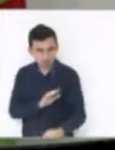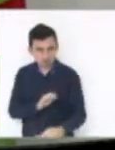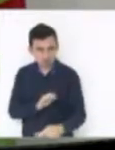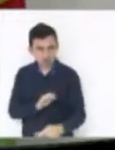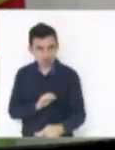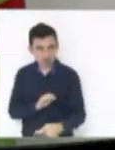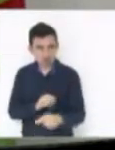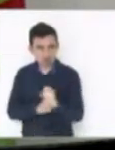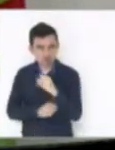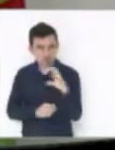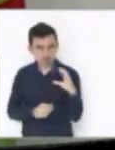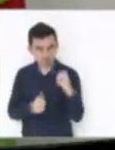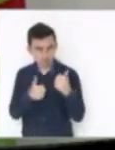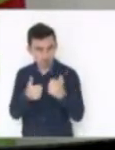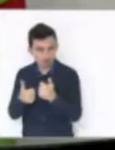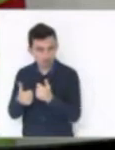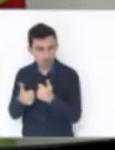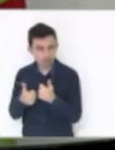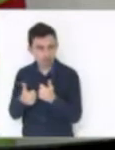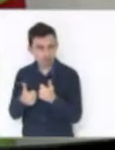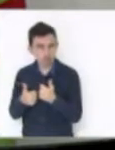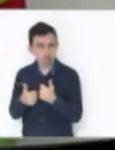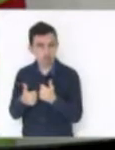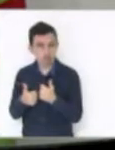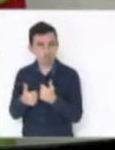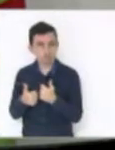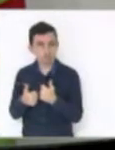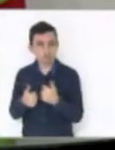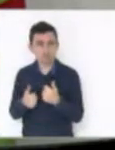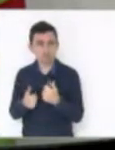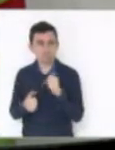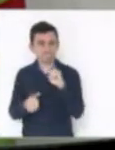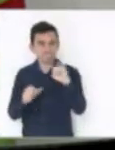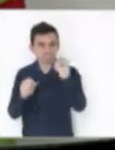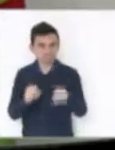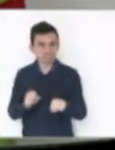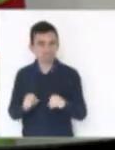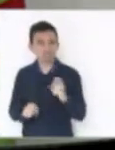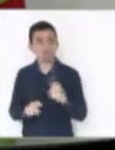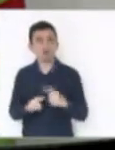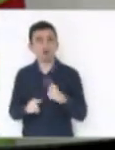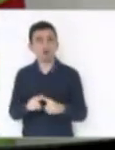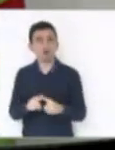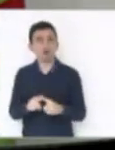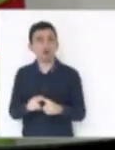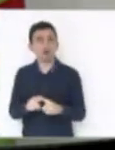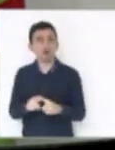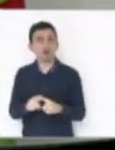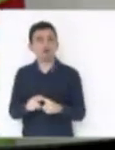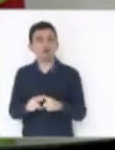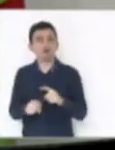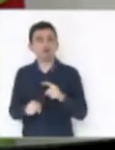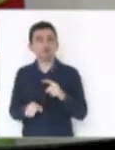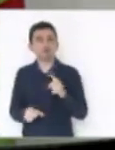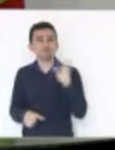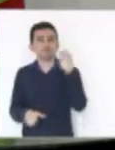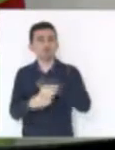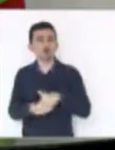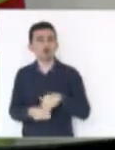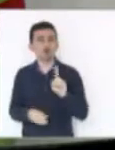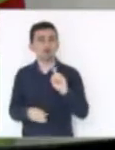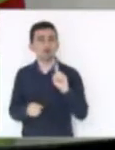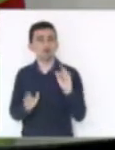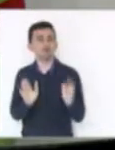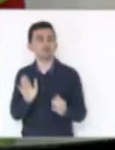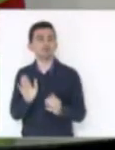Estamos? Se estamos, por que, então, ao não votar por essa medida provisória,